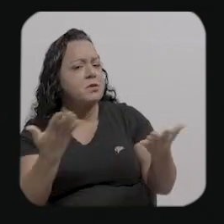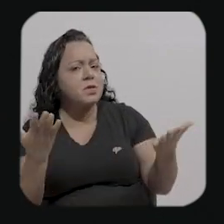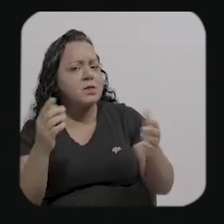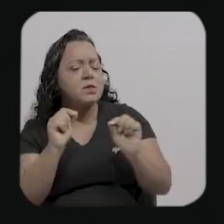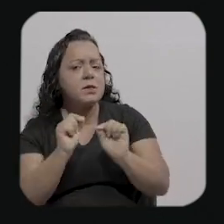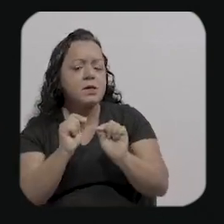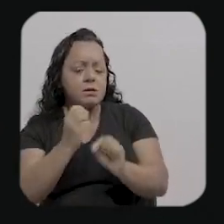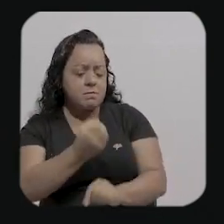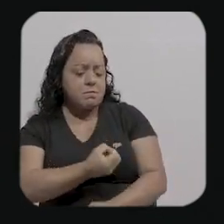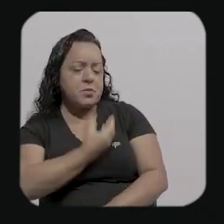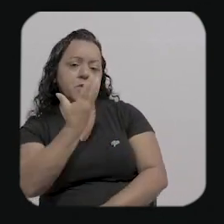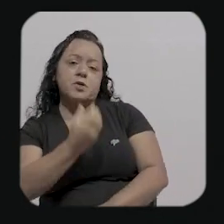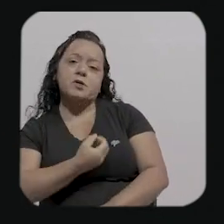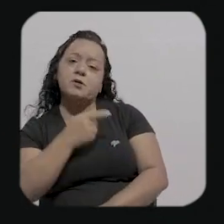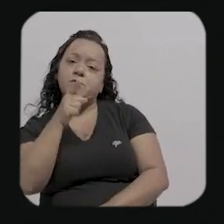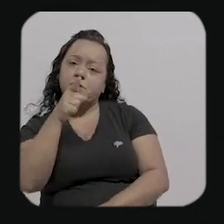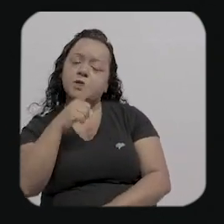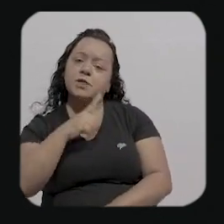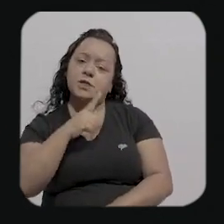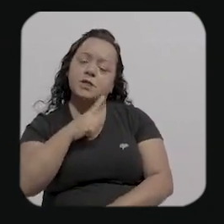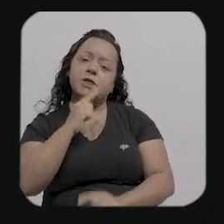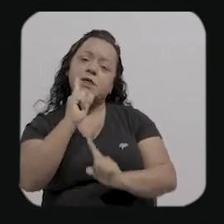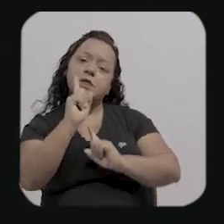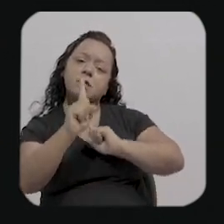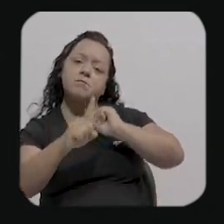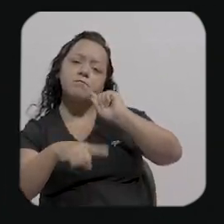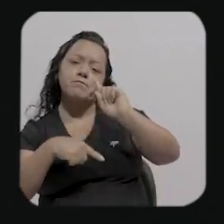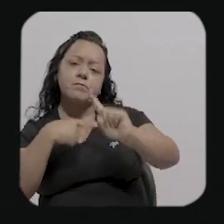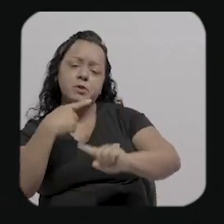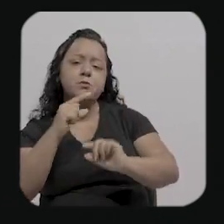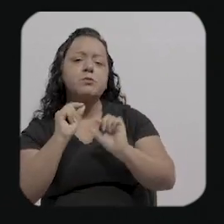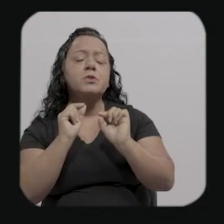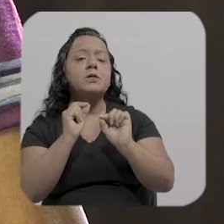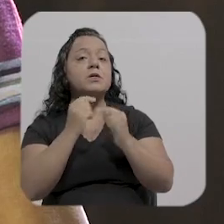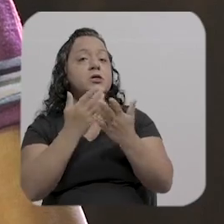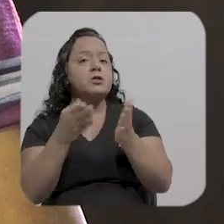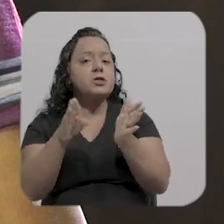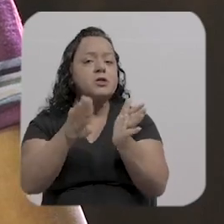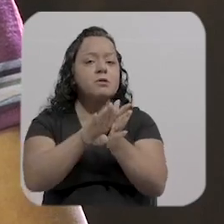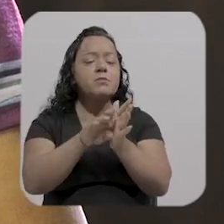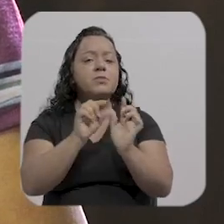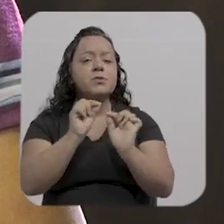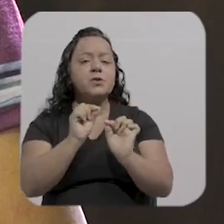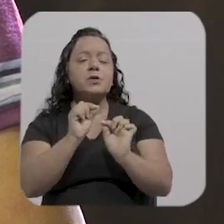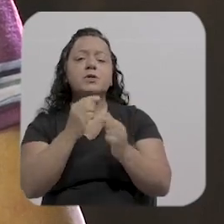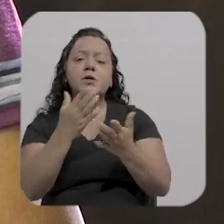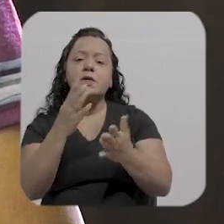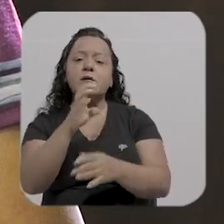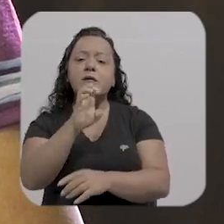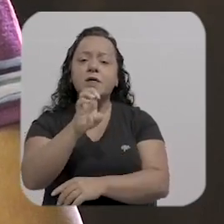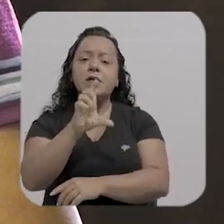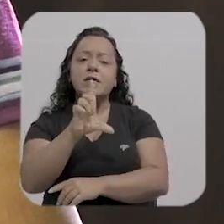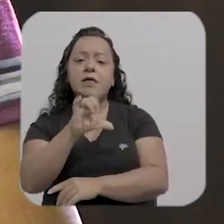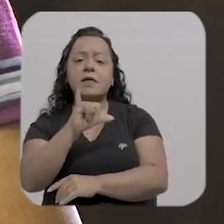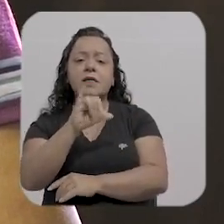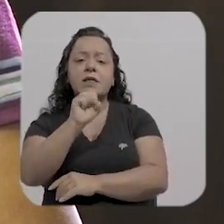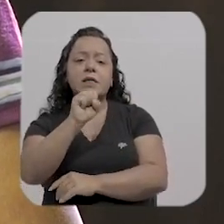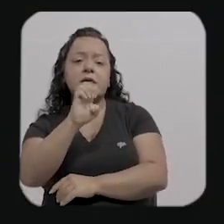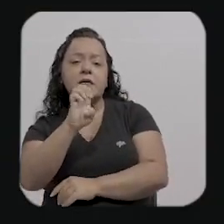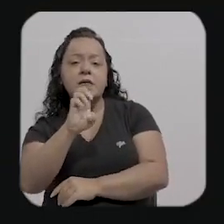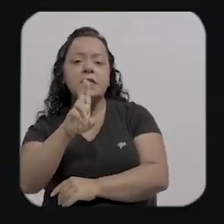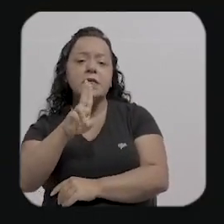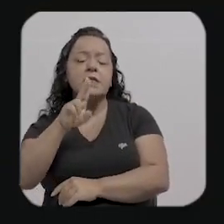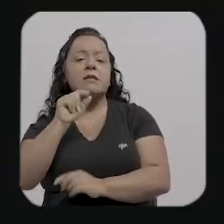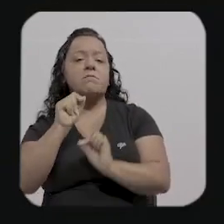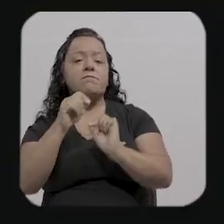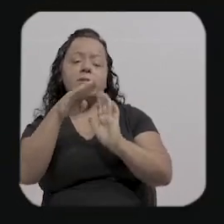Eliseu, que você traz depois de muito tempo, né? Tentando chegar um pouquinho lá no Eliseu, ainda em Itacoan, já pauta o